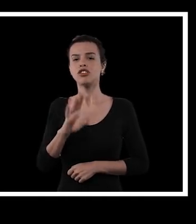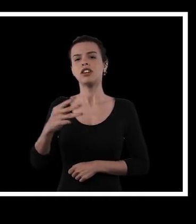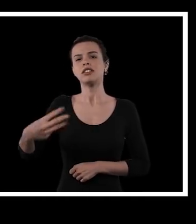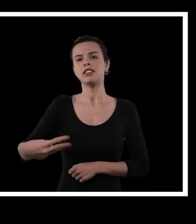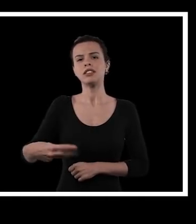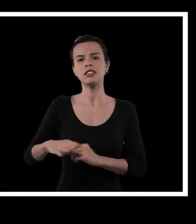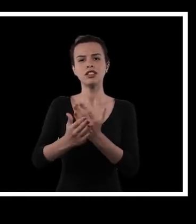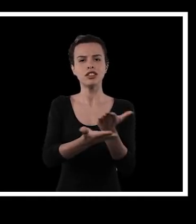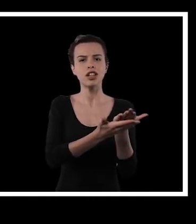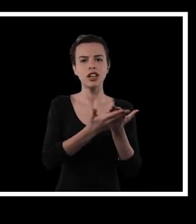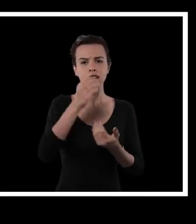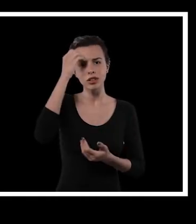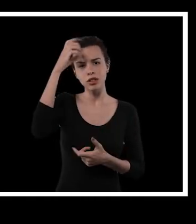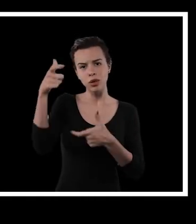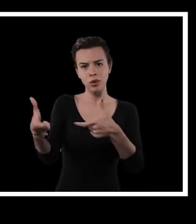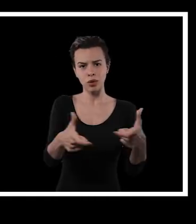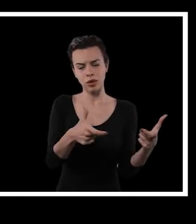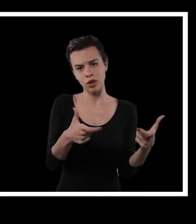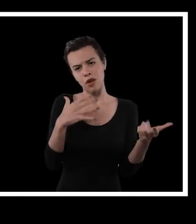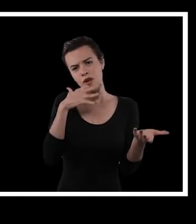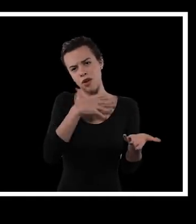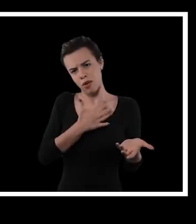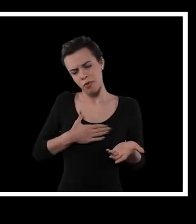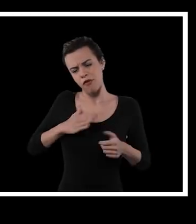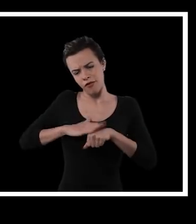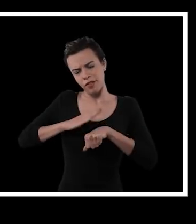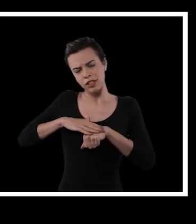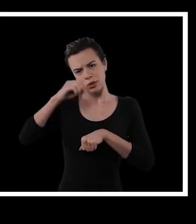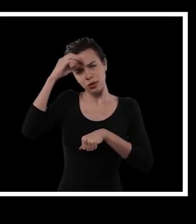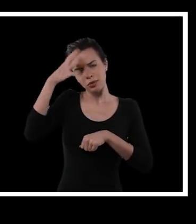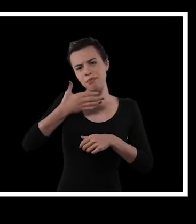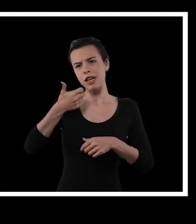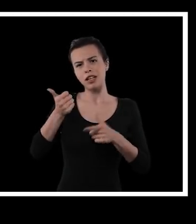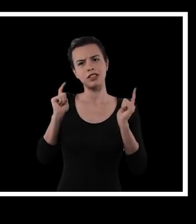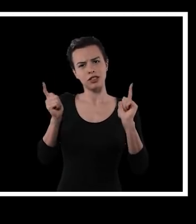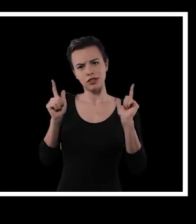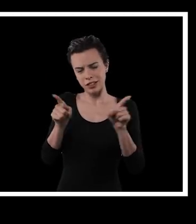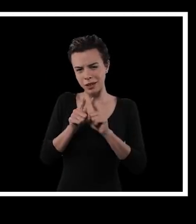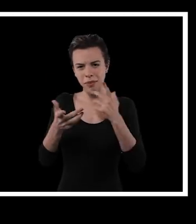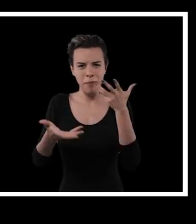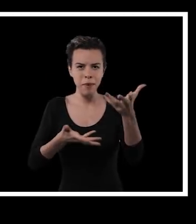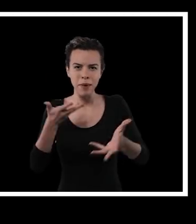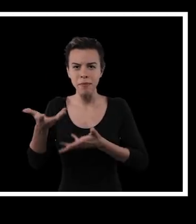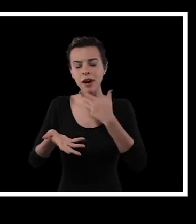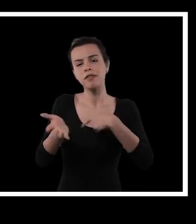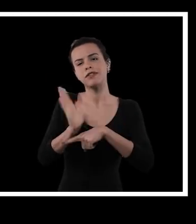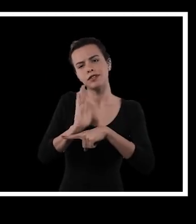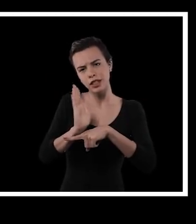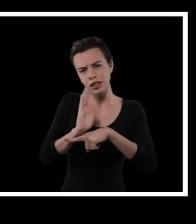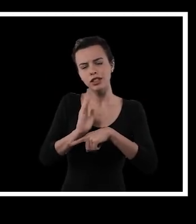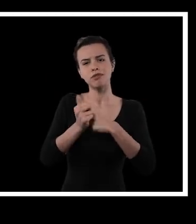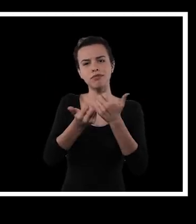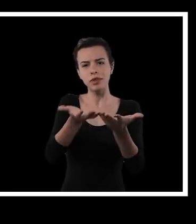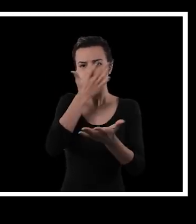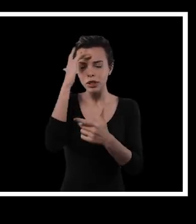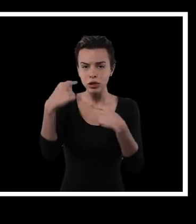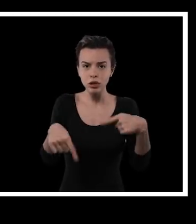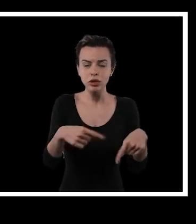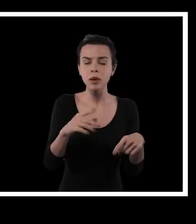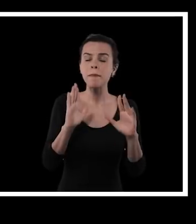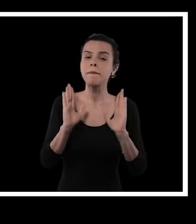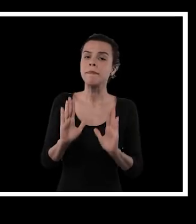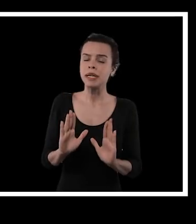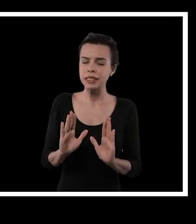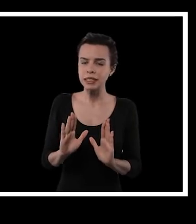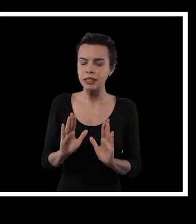e só terceirizar de onde está vindo o conhecimento. Claro que eu vou tentar fazer o conhecimento com o melhor entretenimento possível ali para o vídeo, para as pessoas